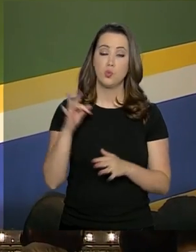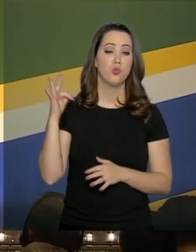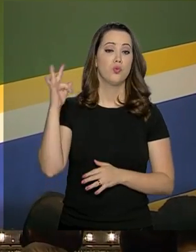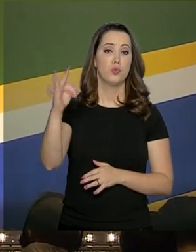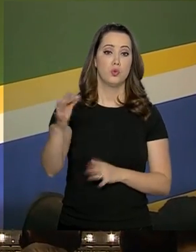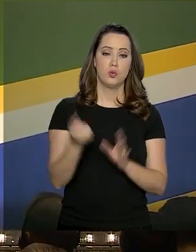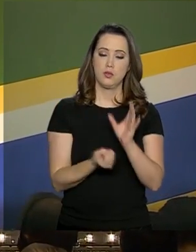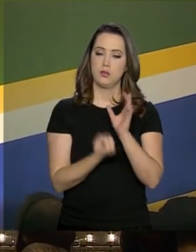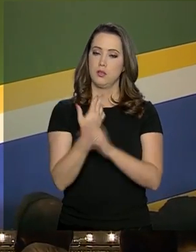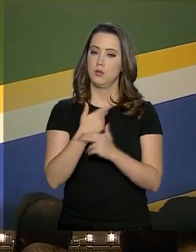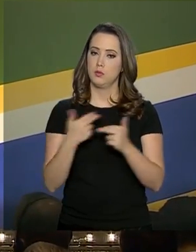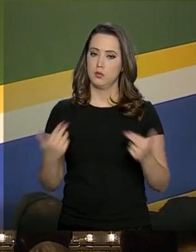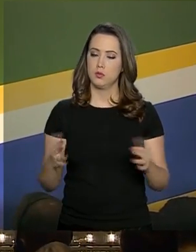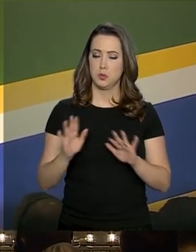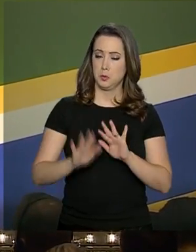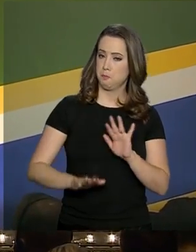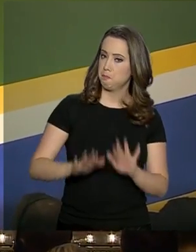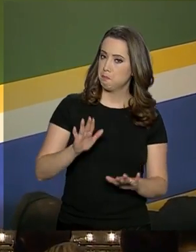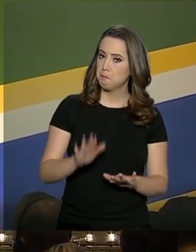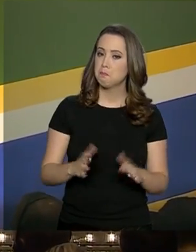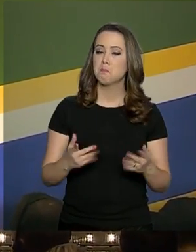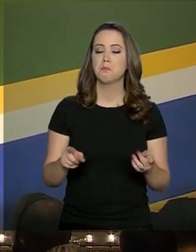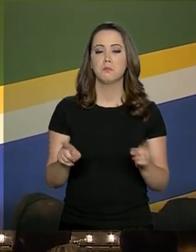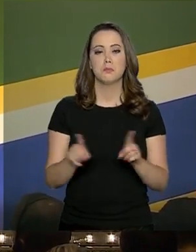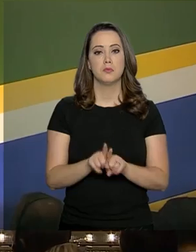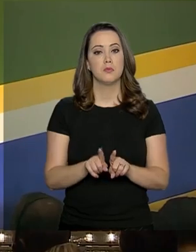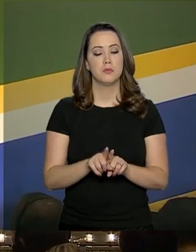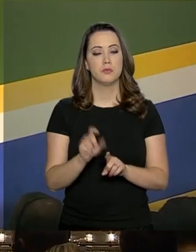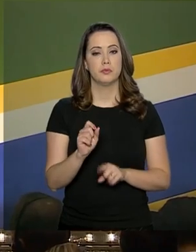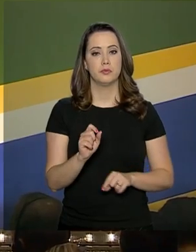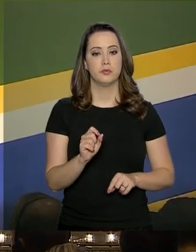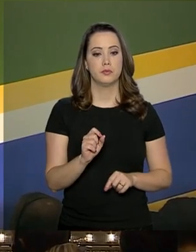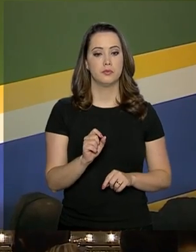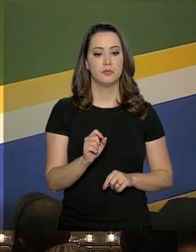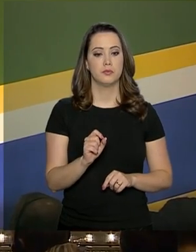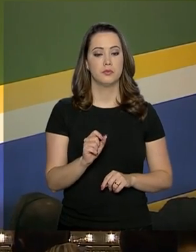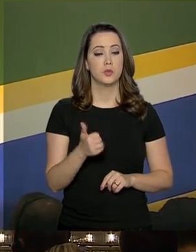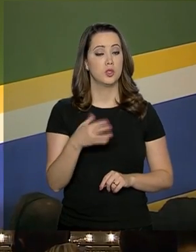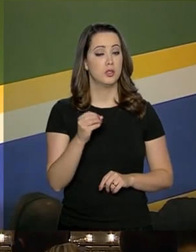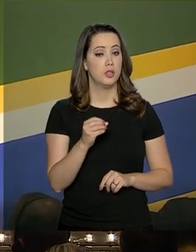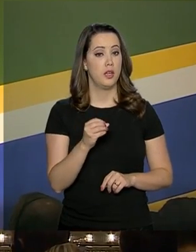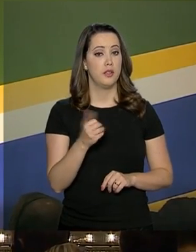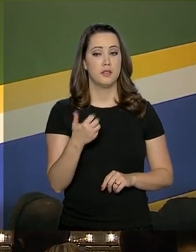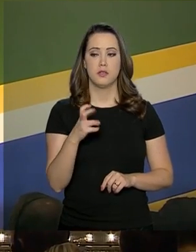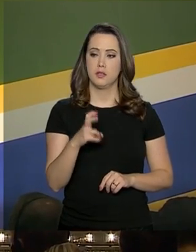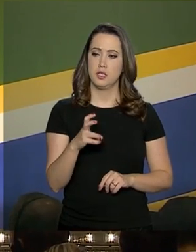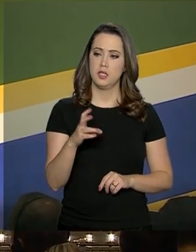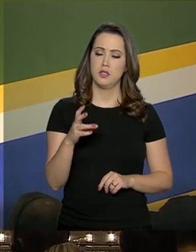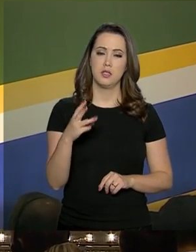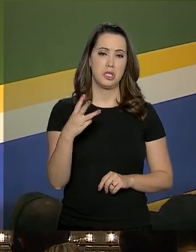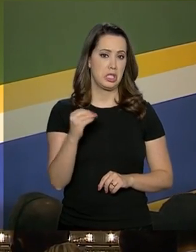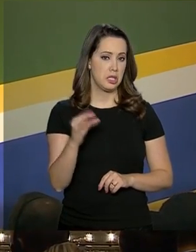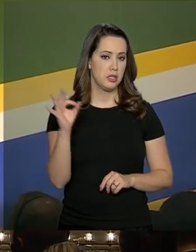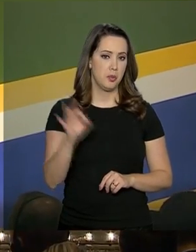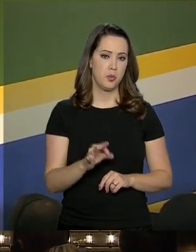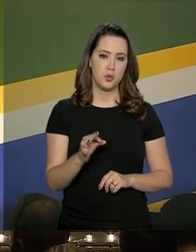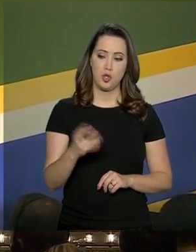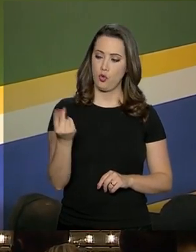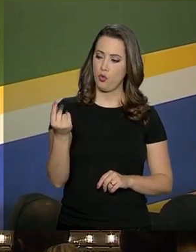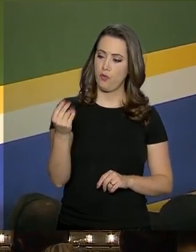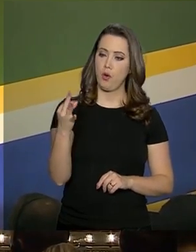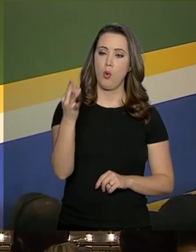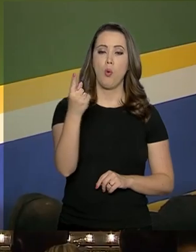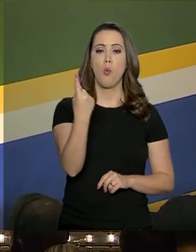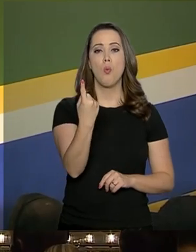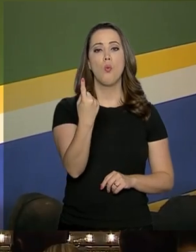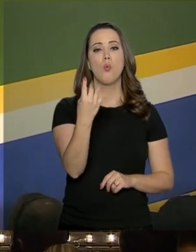inventos, quem sabe, 10, 15, 20 ou 30% desse um trilhão de dólares